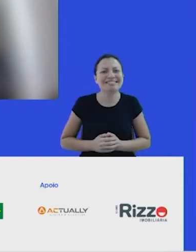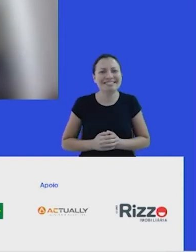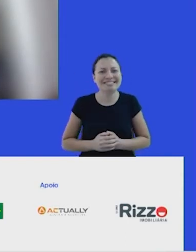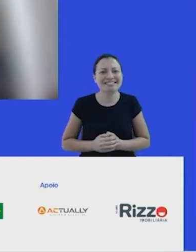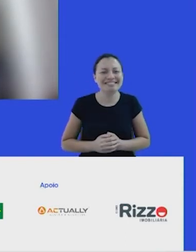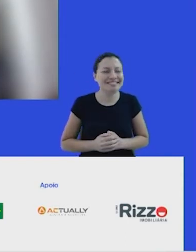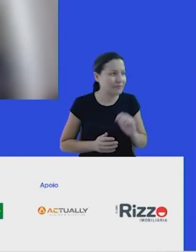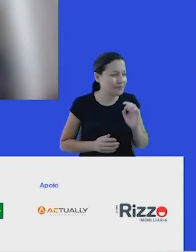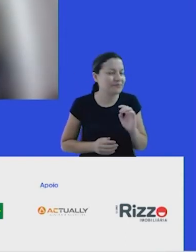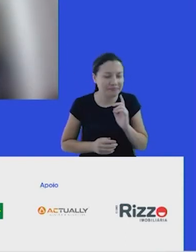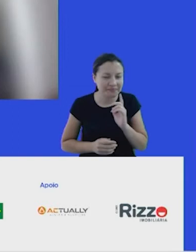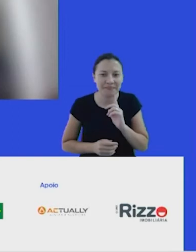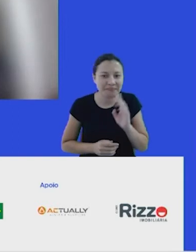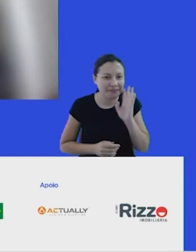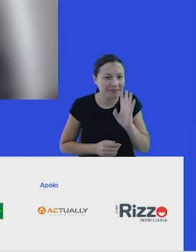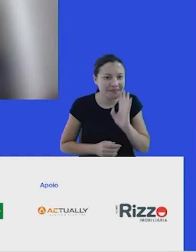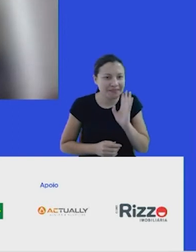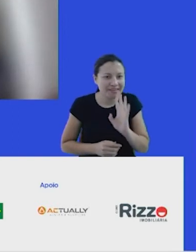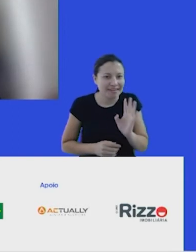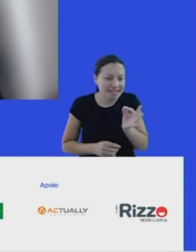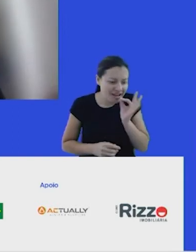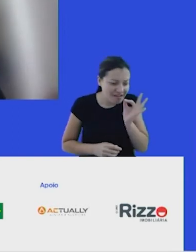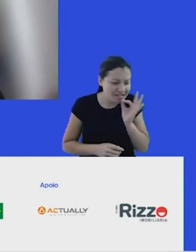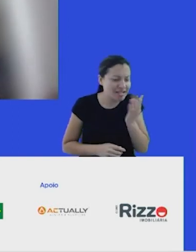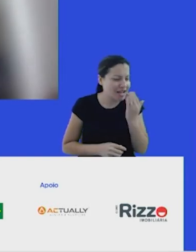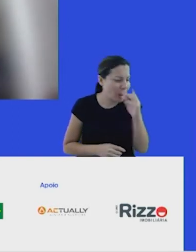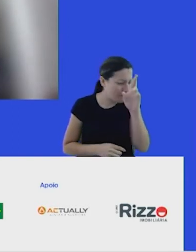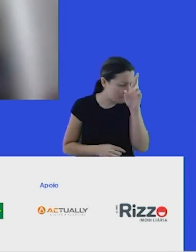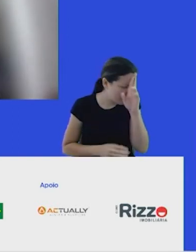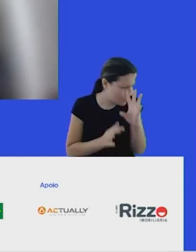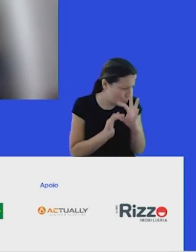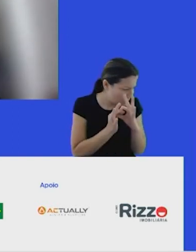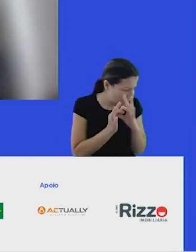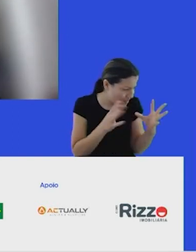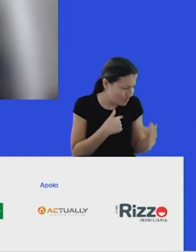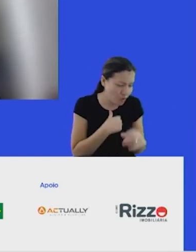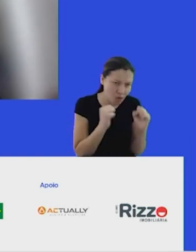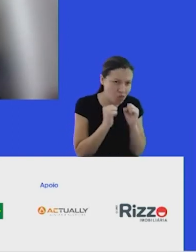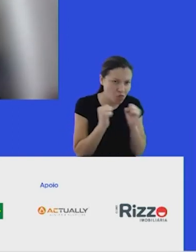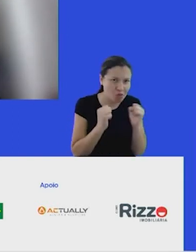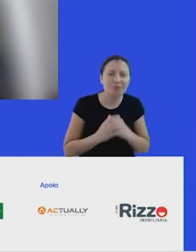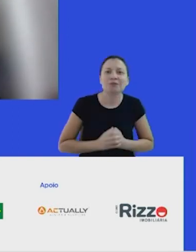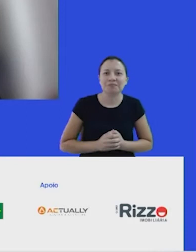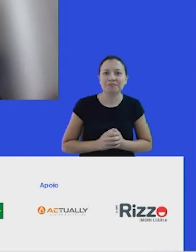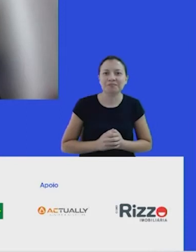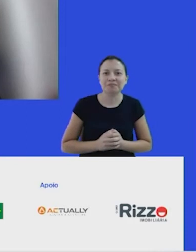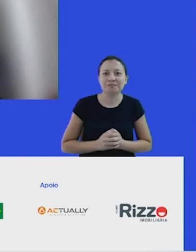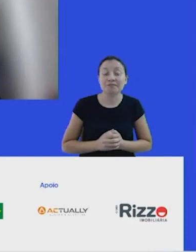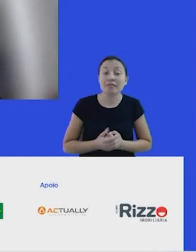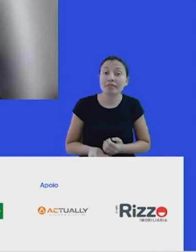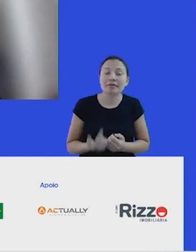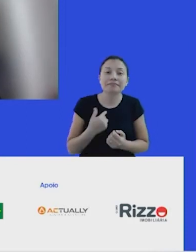Bacana. Isabel, fazemos o cafezinho, almoço, quando você quiser, adoro, sou desse time também. Olha, o que eu percebo?